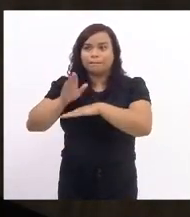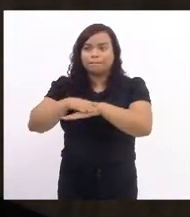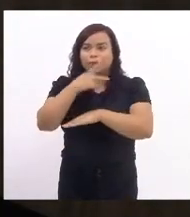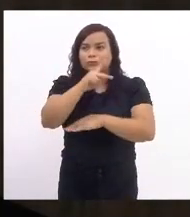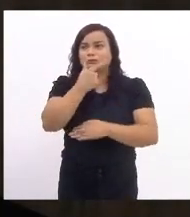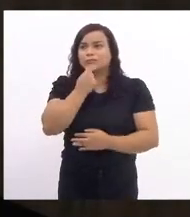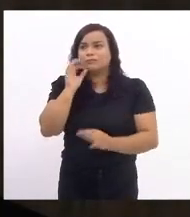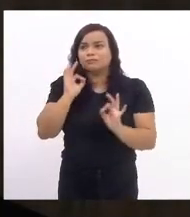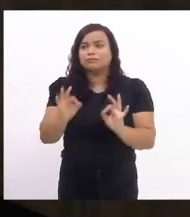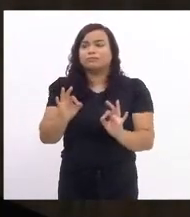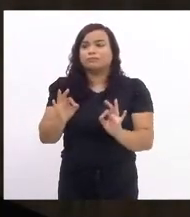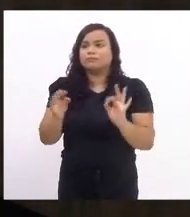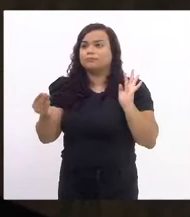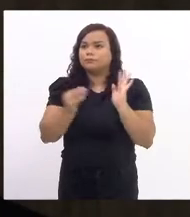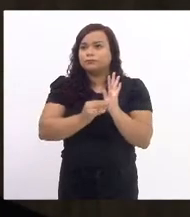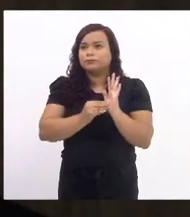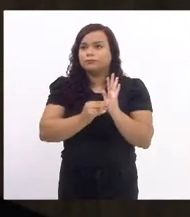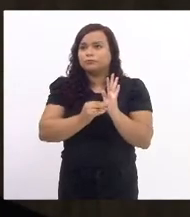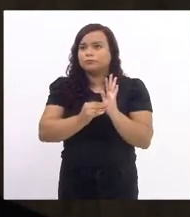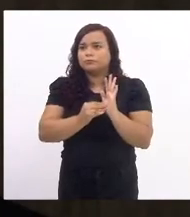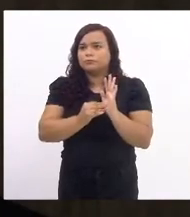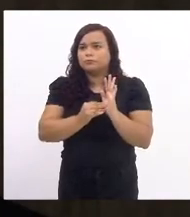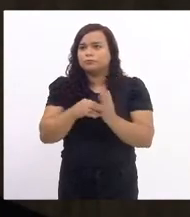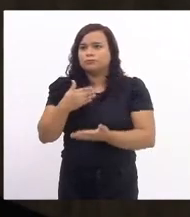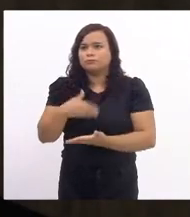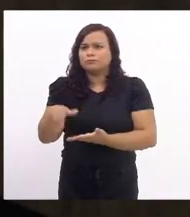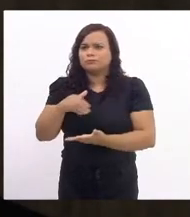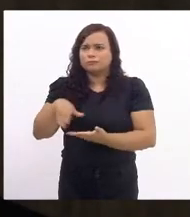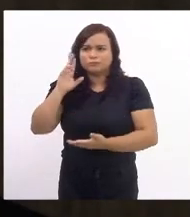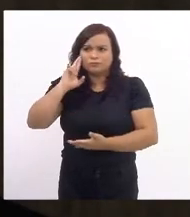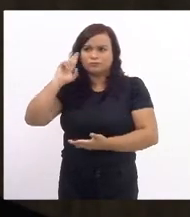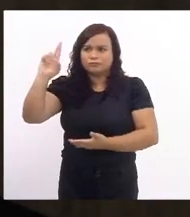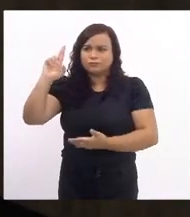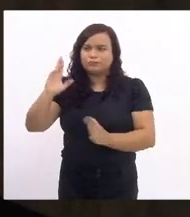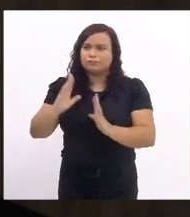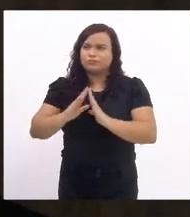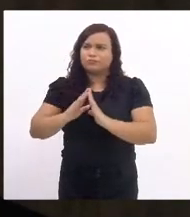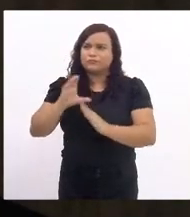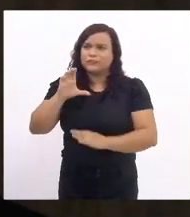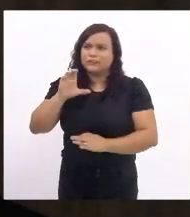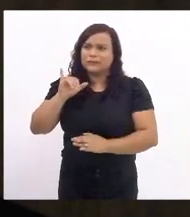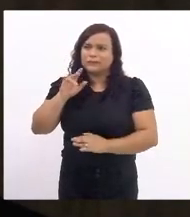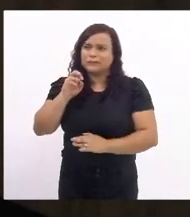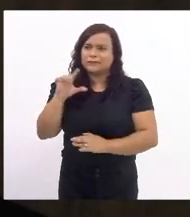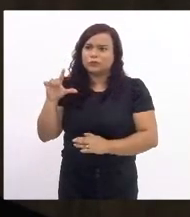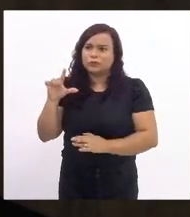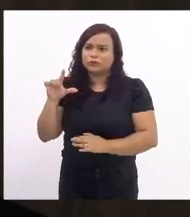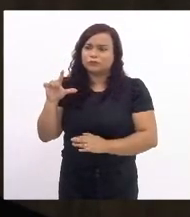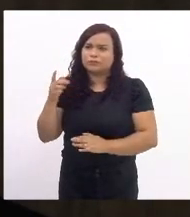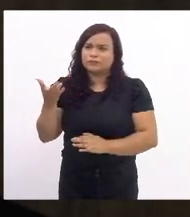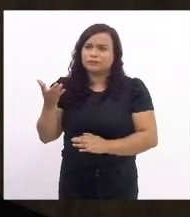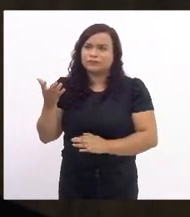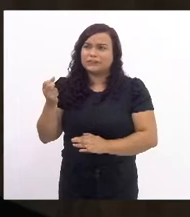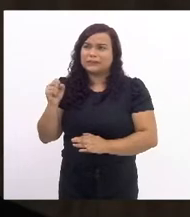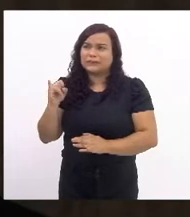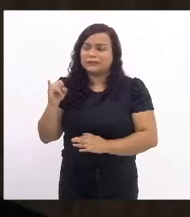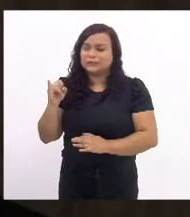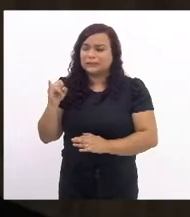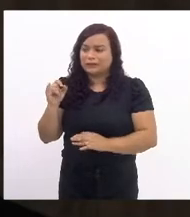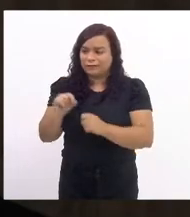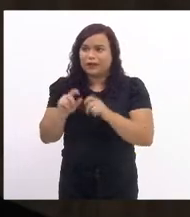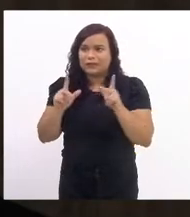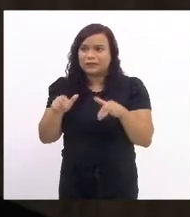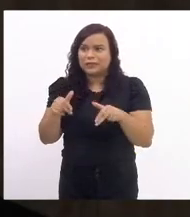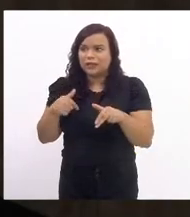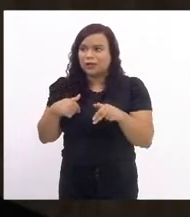Sim, querido, mas está colocado o secretário-chefe da Casa Civil junto. Senão, vou fazer, eu faço uma indicação legislativa e boto